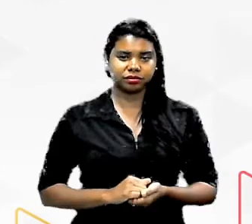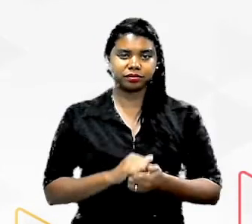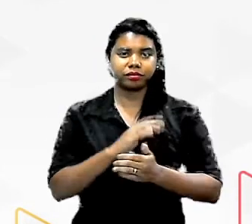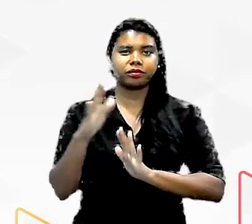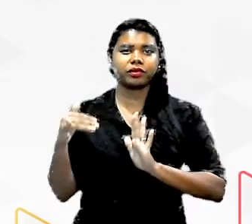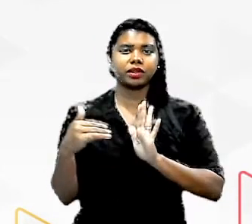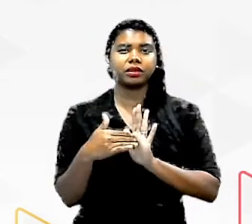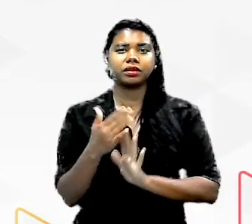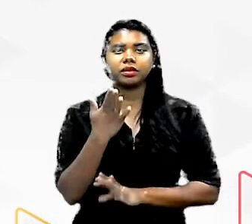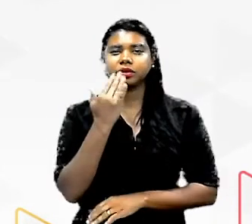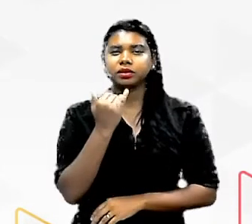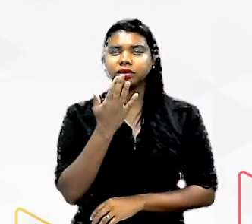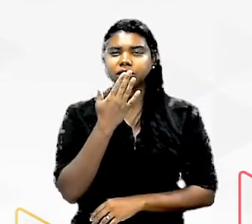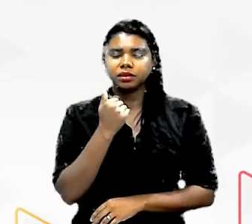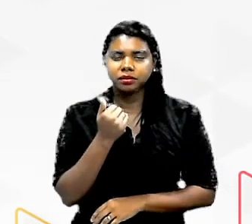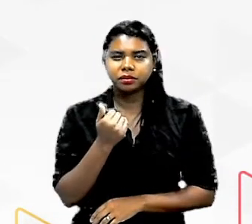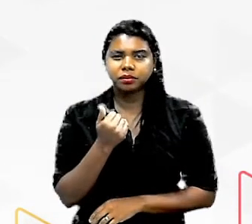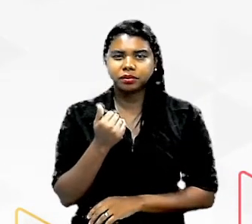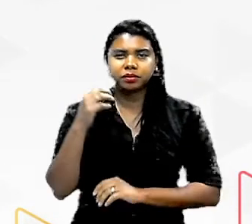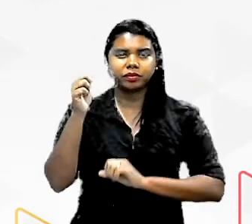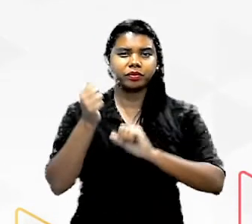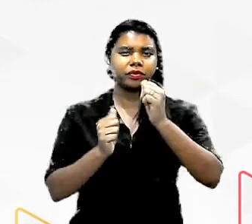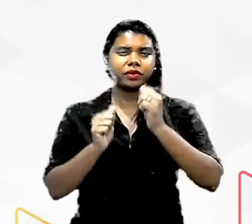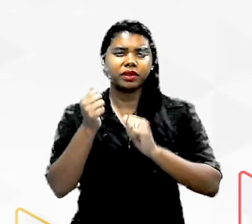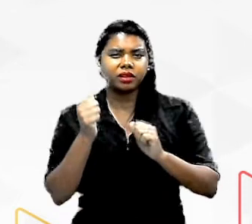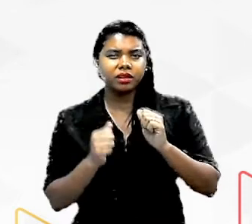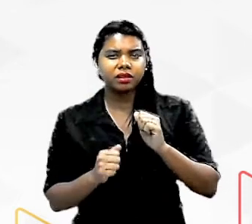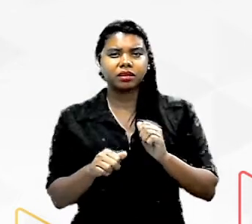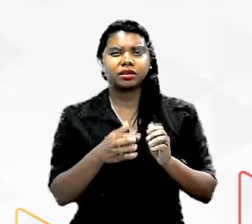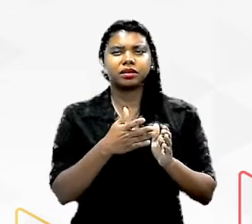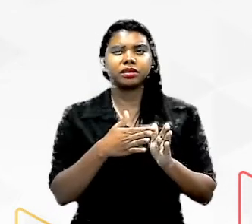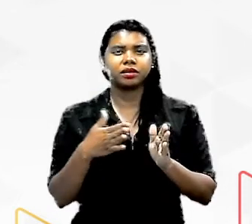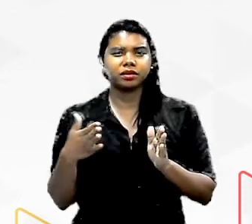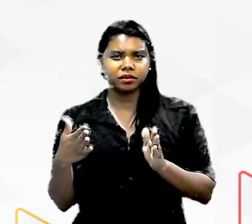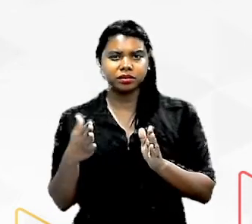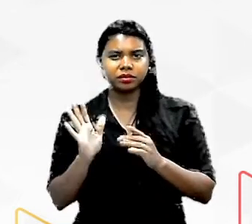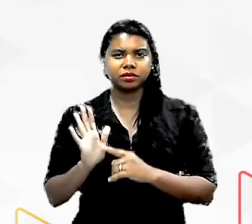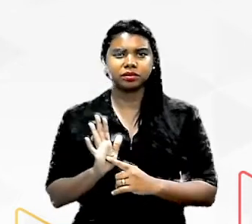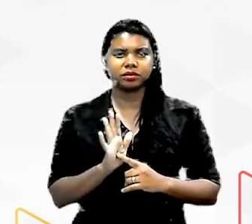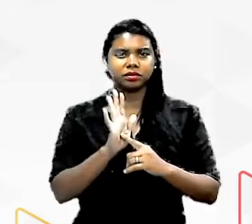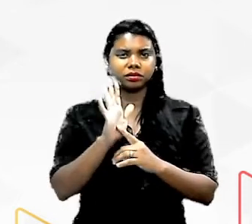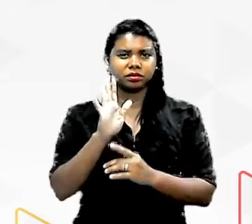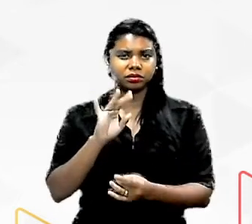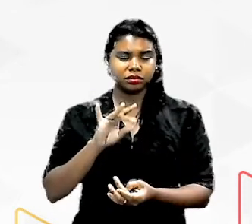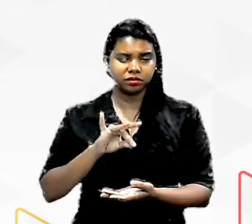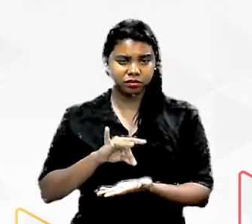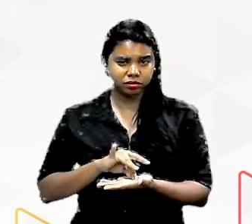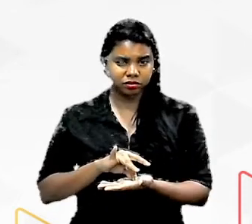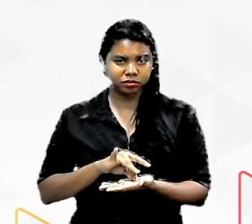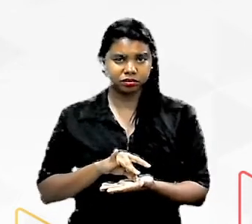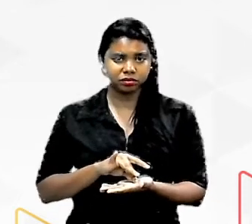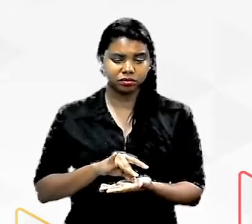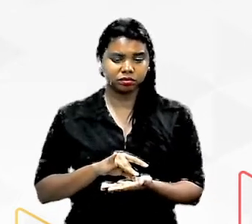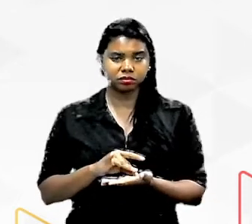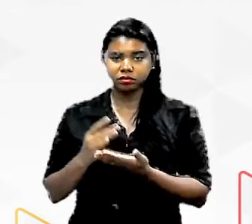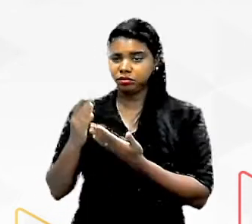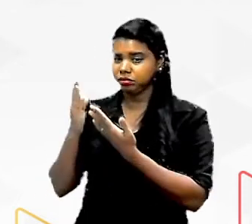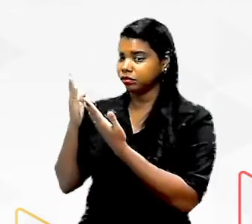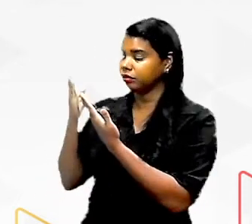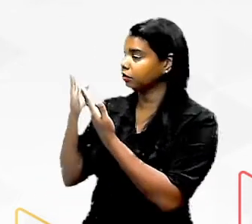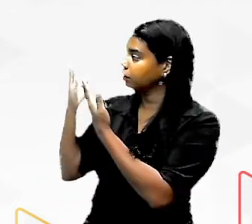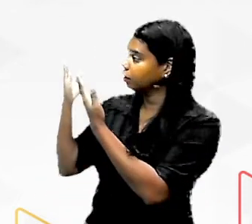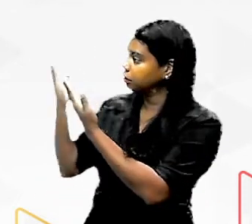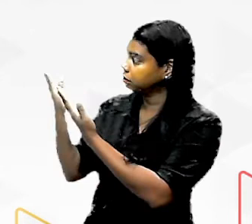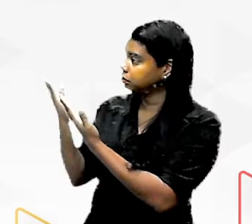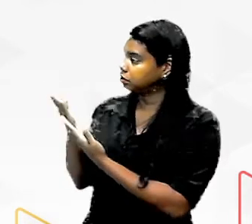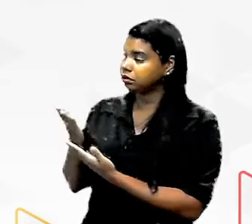os alimentos industrializados, né? que passaram por algum processo de industrialização tem que ter essa tabelinha é uma tab